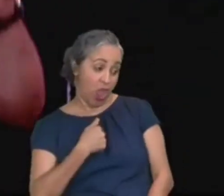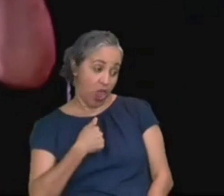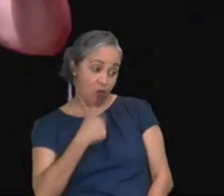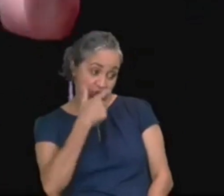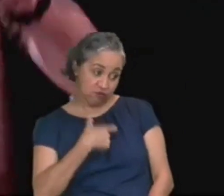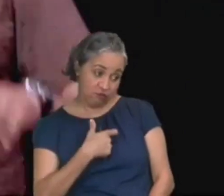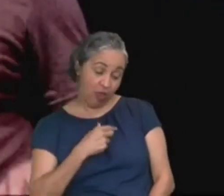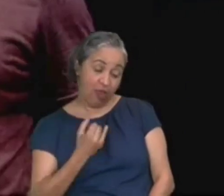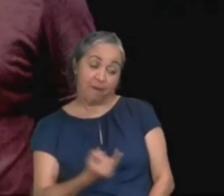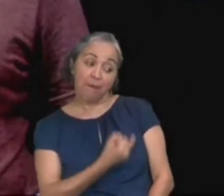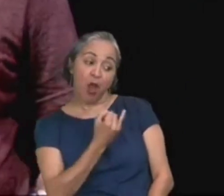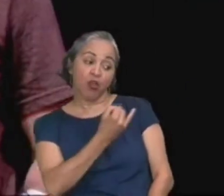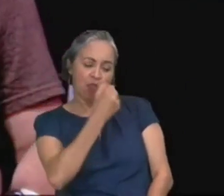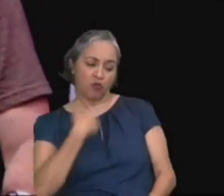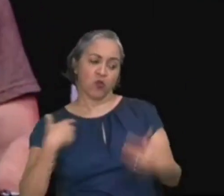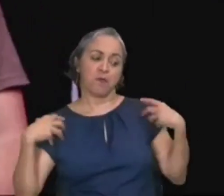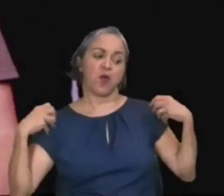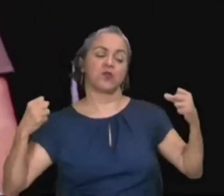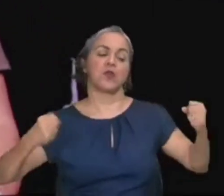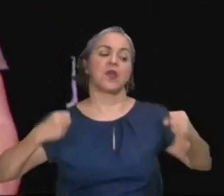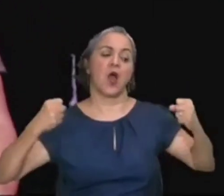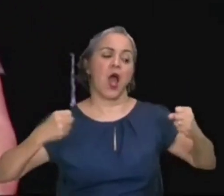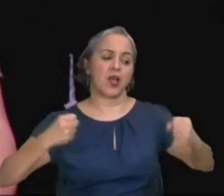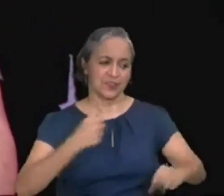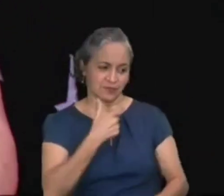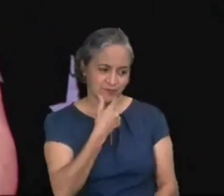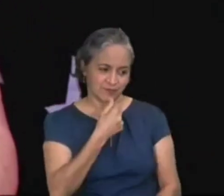Você é poderoso, poderosa.